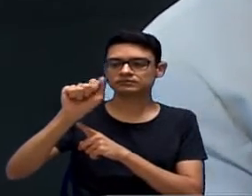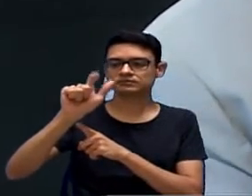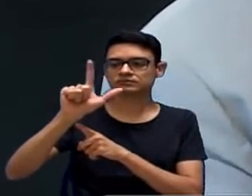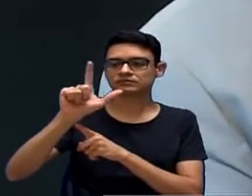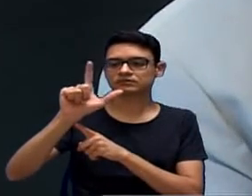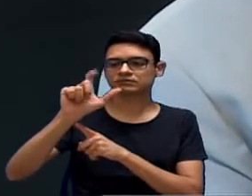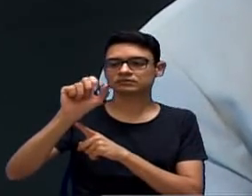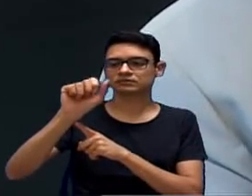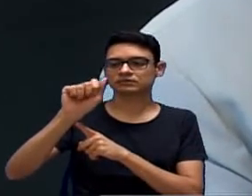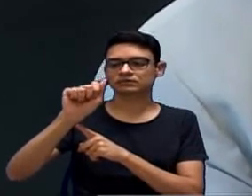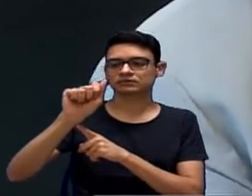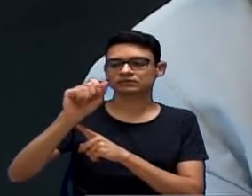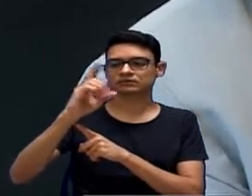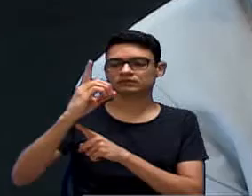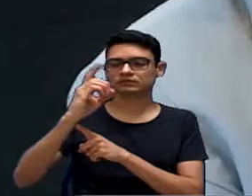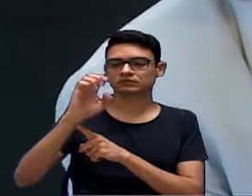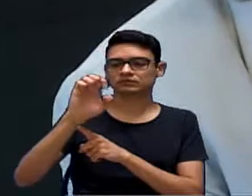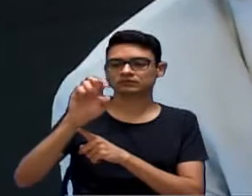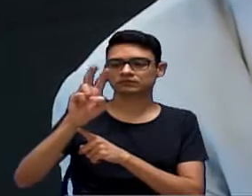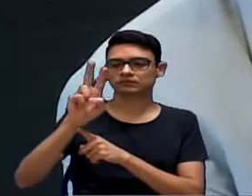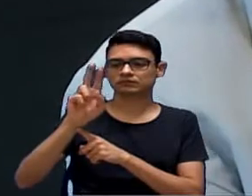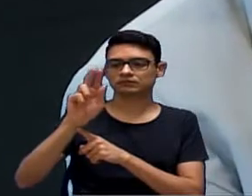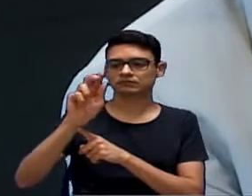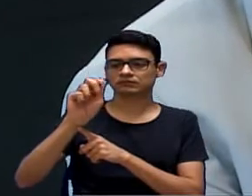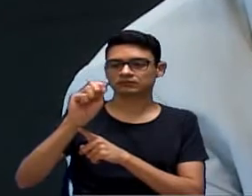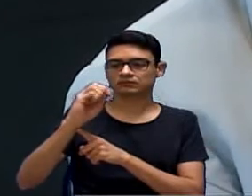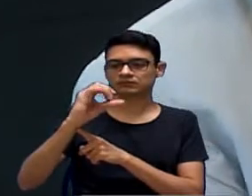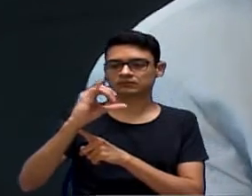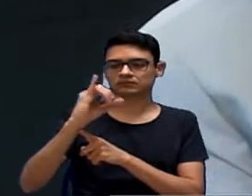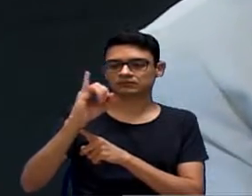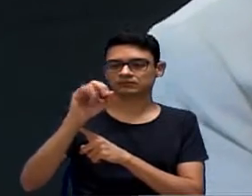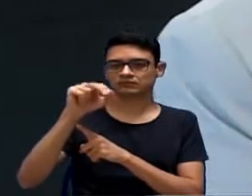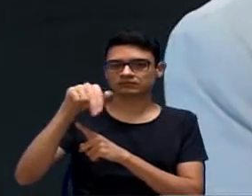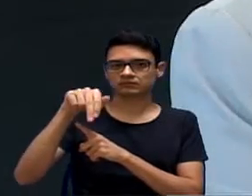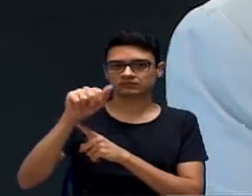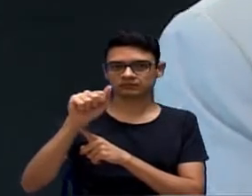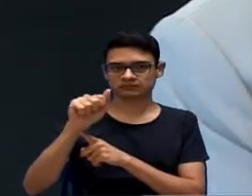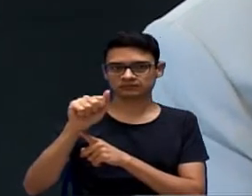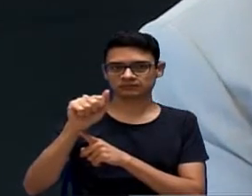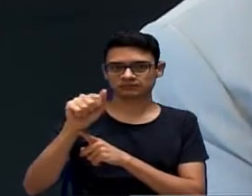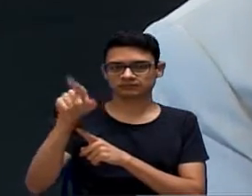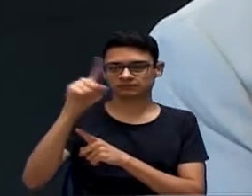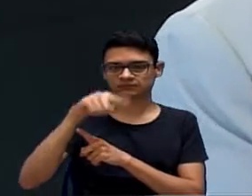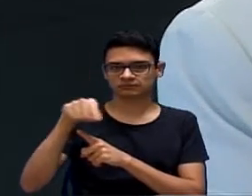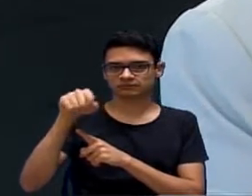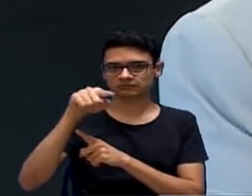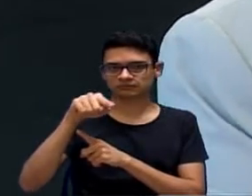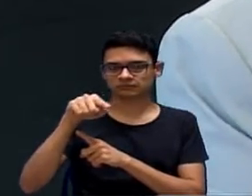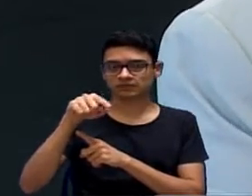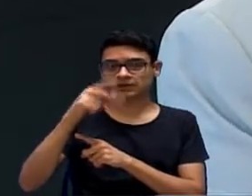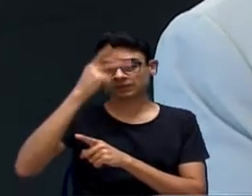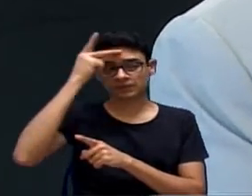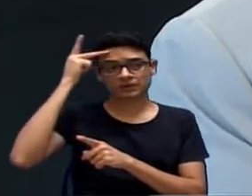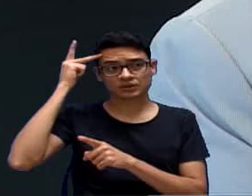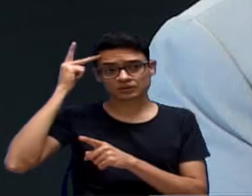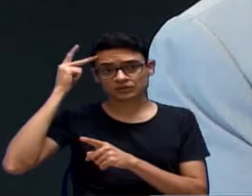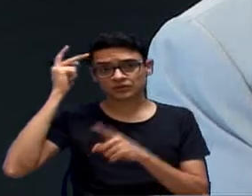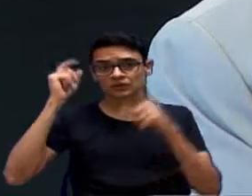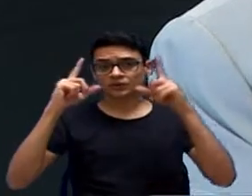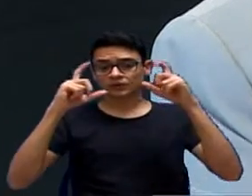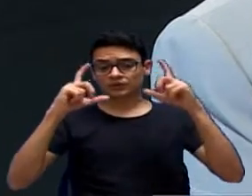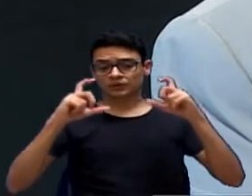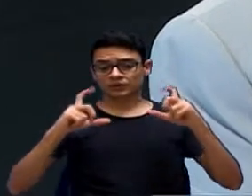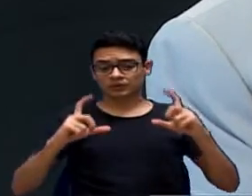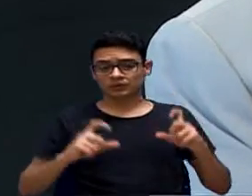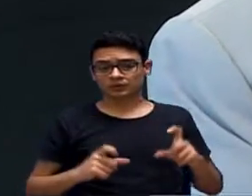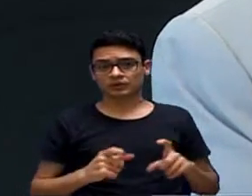Por que haveria sigilo médico? Todo mundo que vai tomar a vacina, tira uma foto e põe na rede? Isso não é